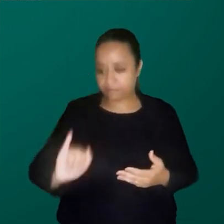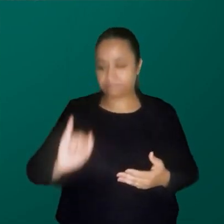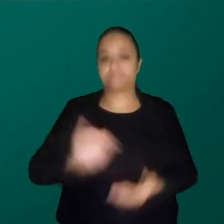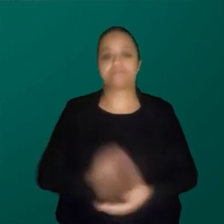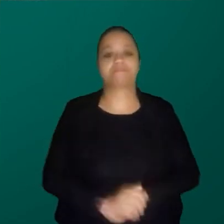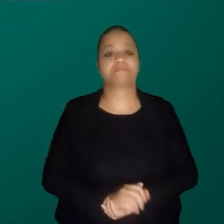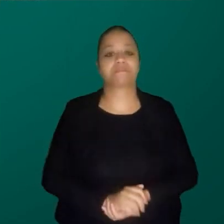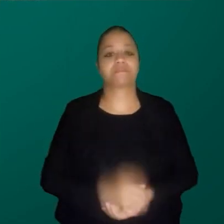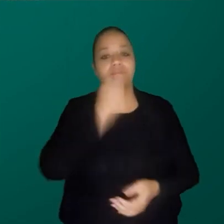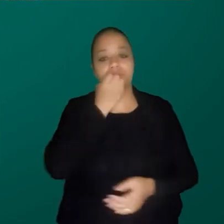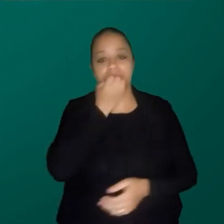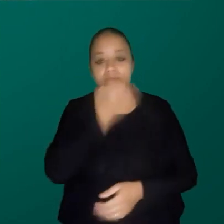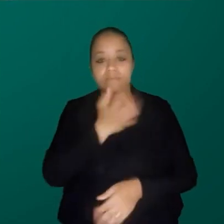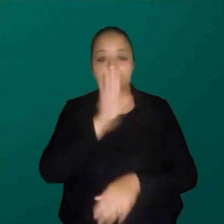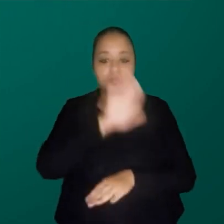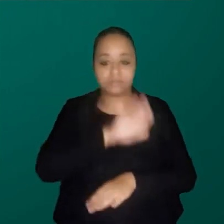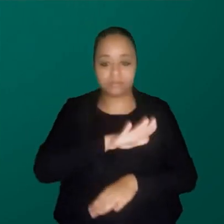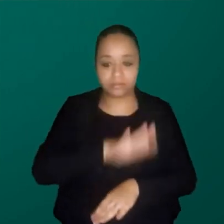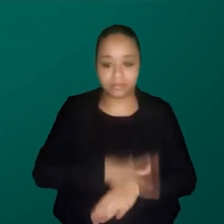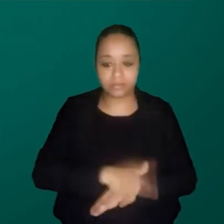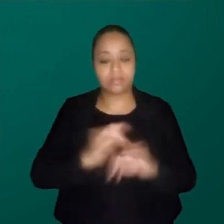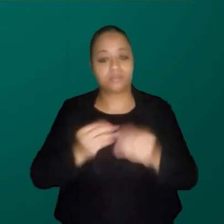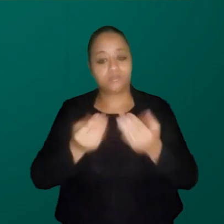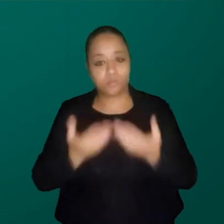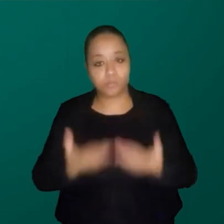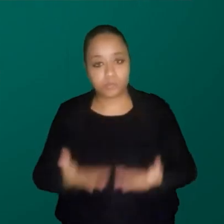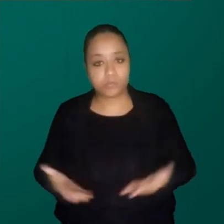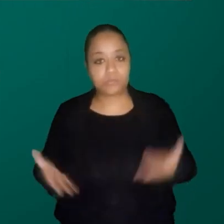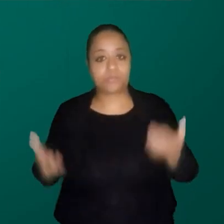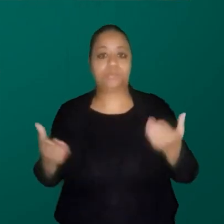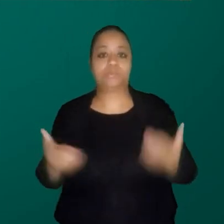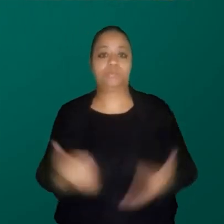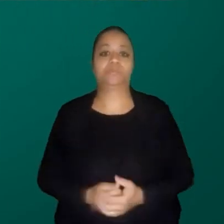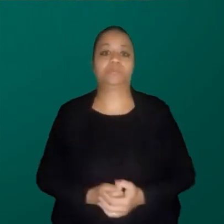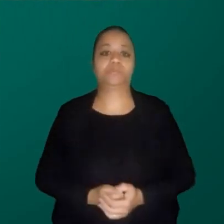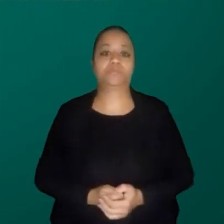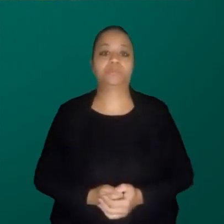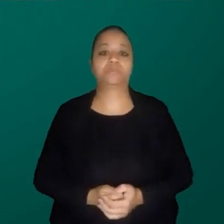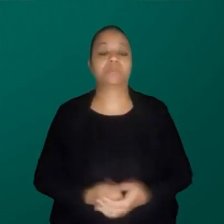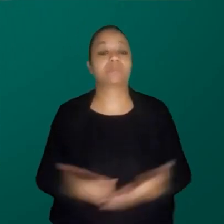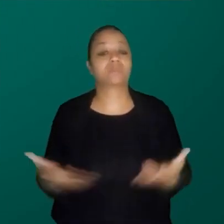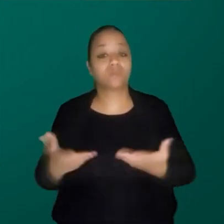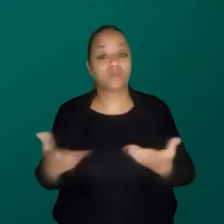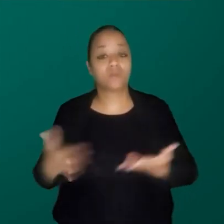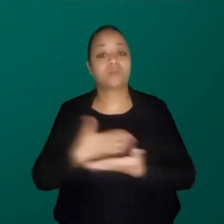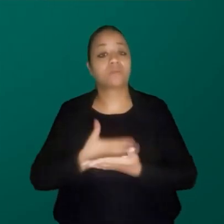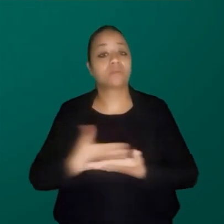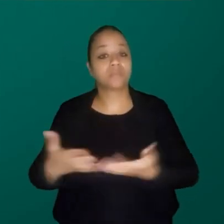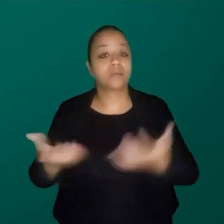Boa tarde a todo mundo. E, bom, eu quero começar